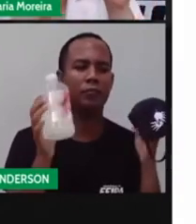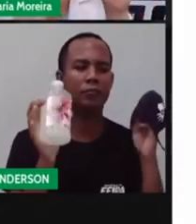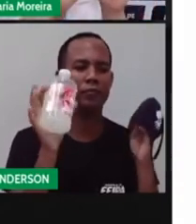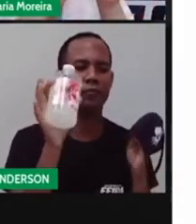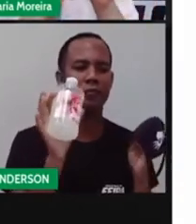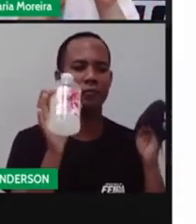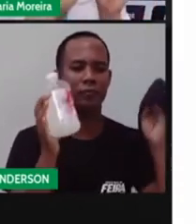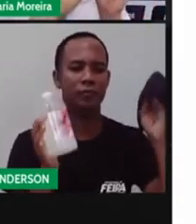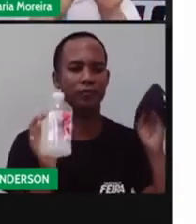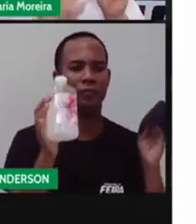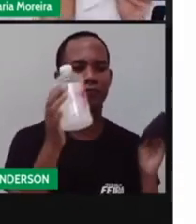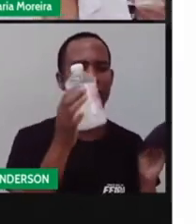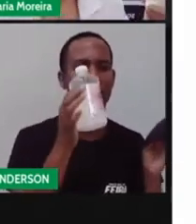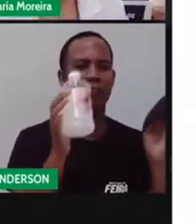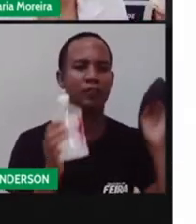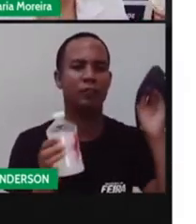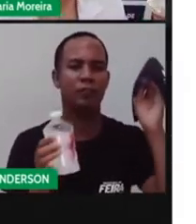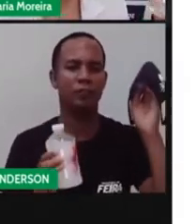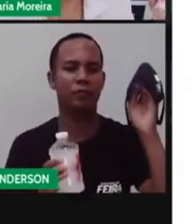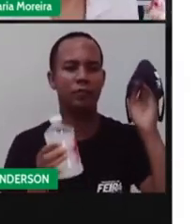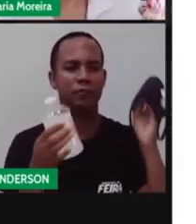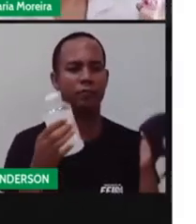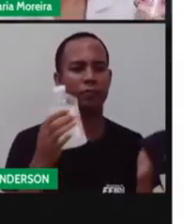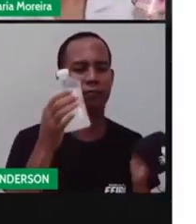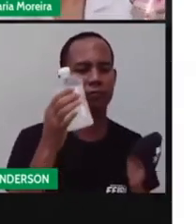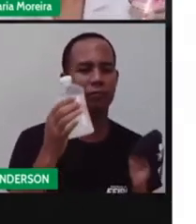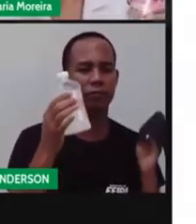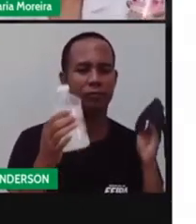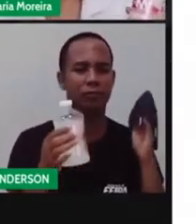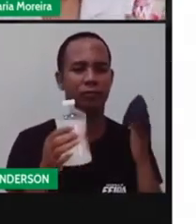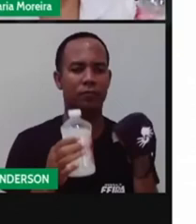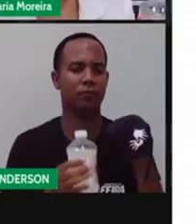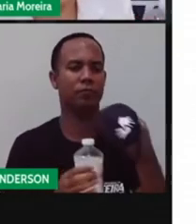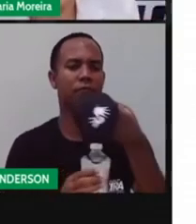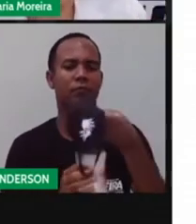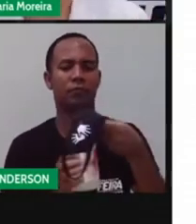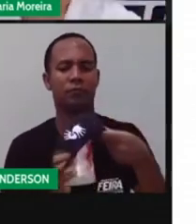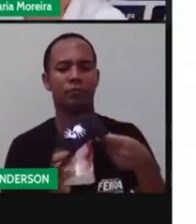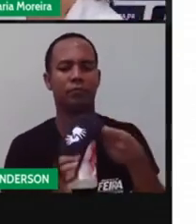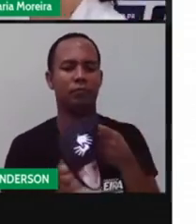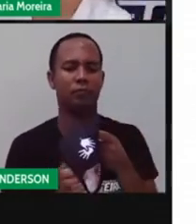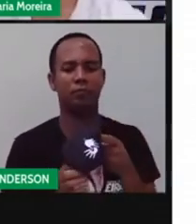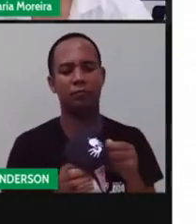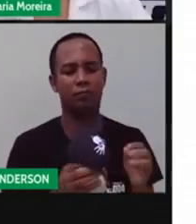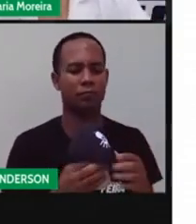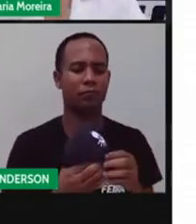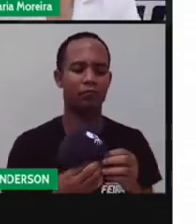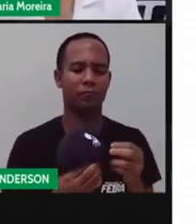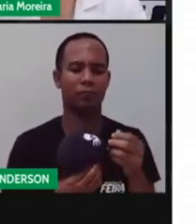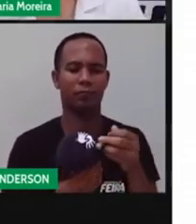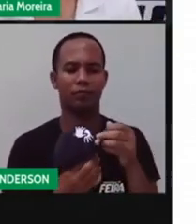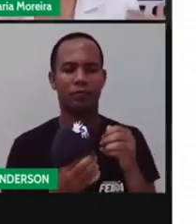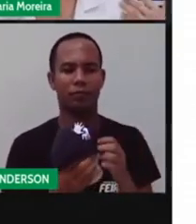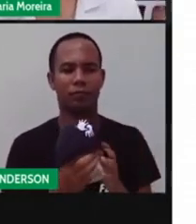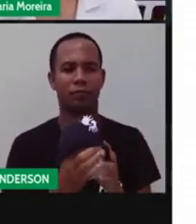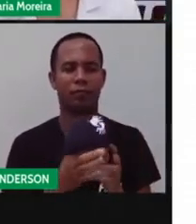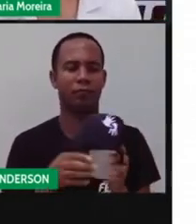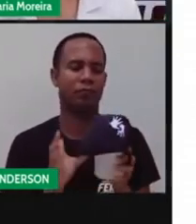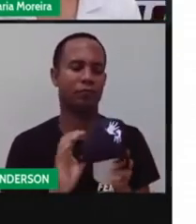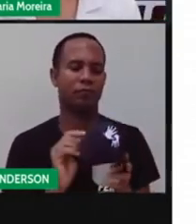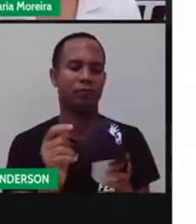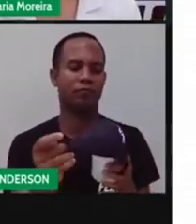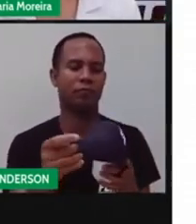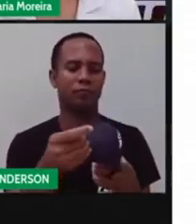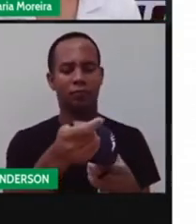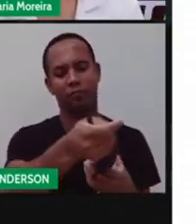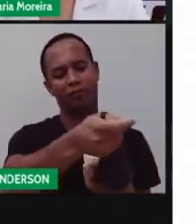ó. Usem álcool em gel. E usem... Ó. Máscara. E fiquem bem guardadinhos em casa. Para que em breve